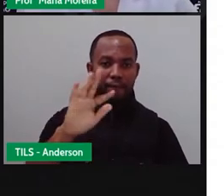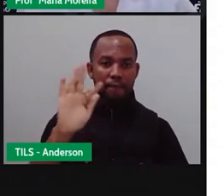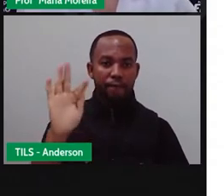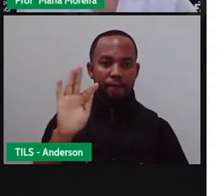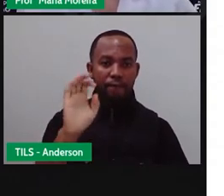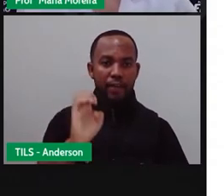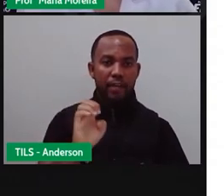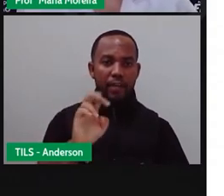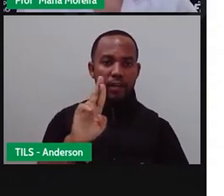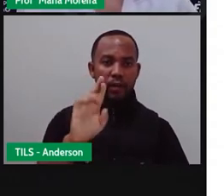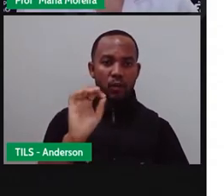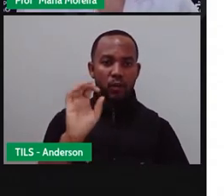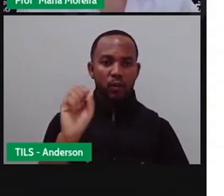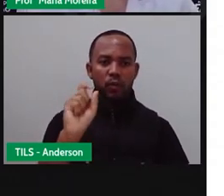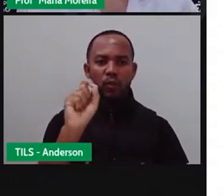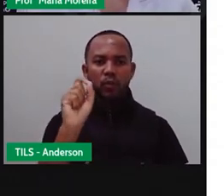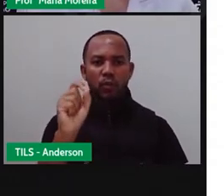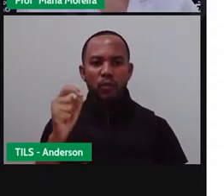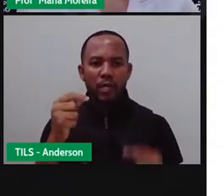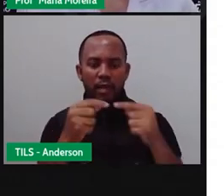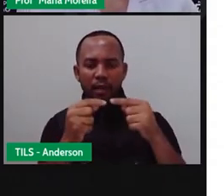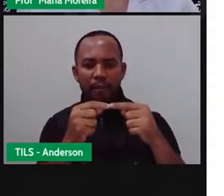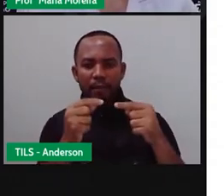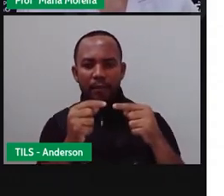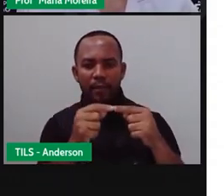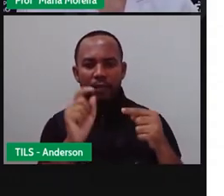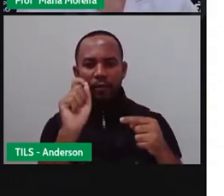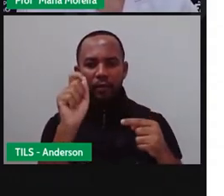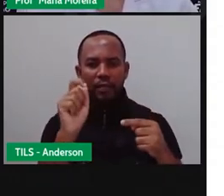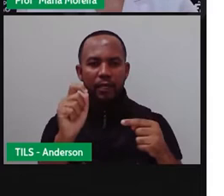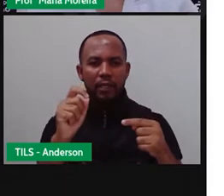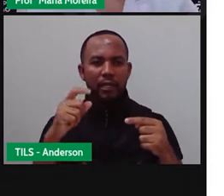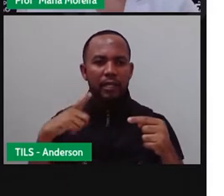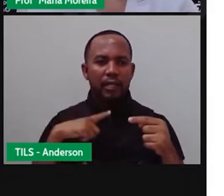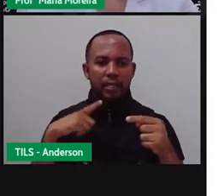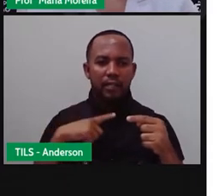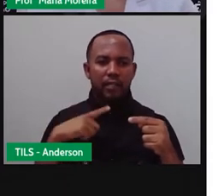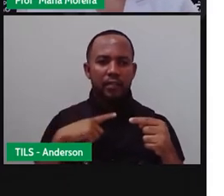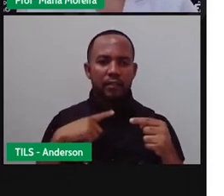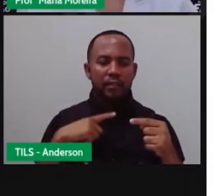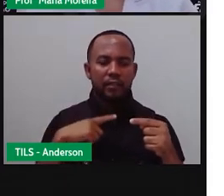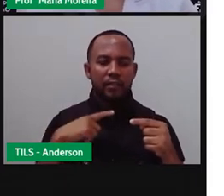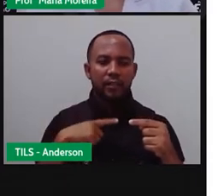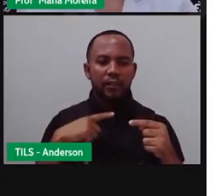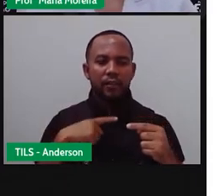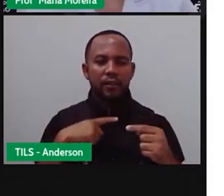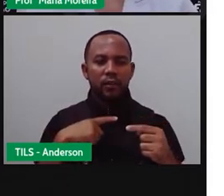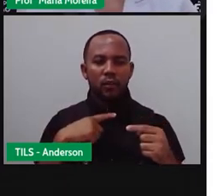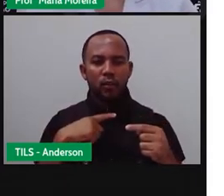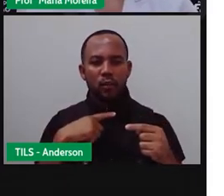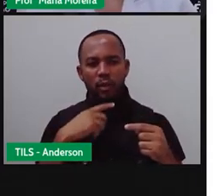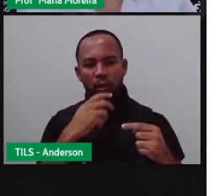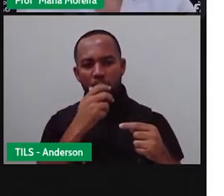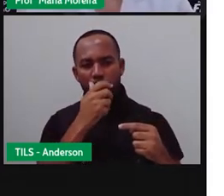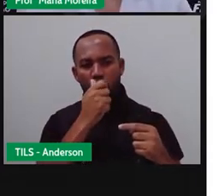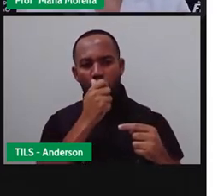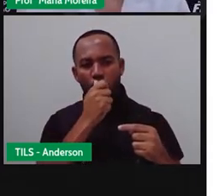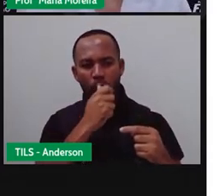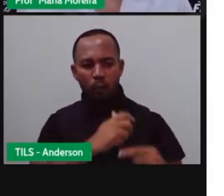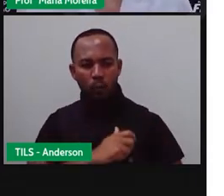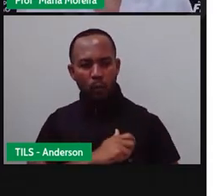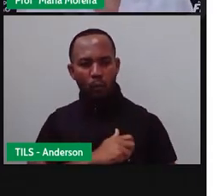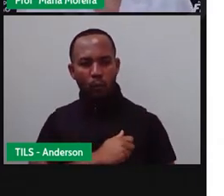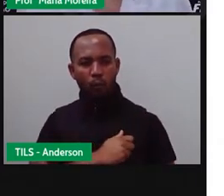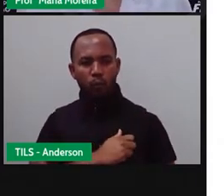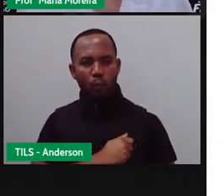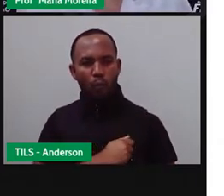característica principal o fato de possuírem o quê? Glândulas mamárias. Ou seja, que essas glândulas